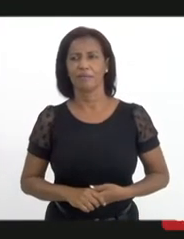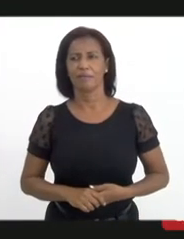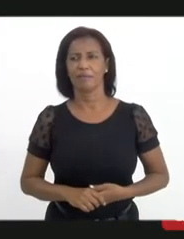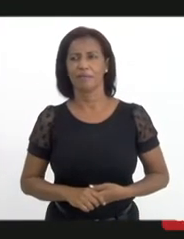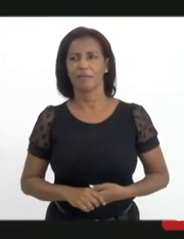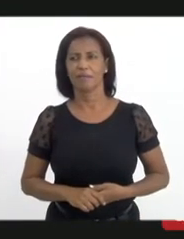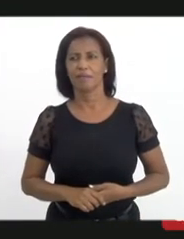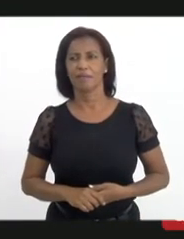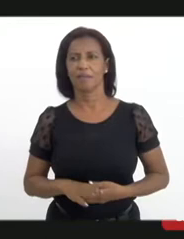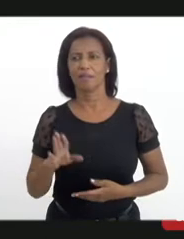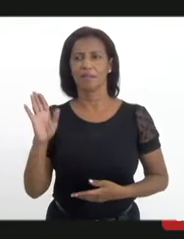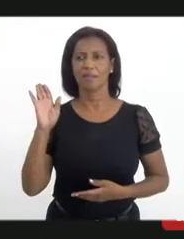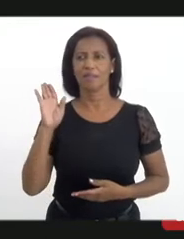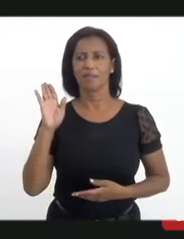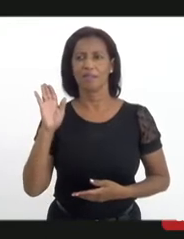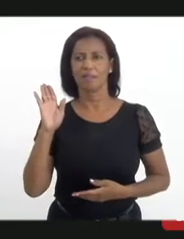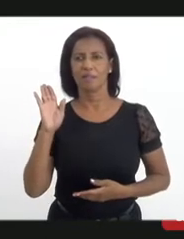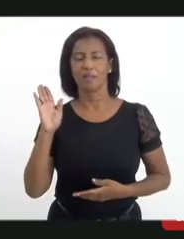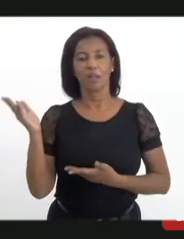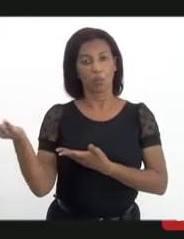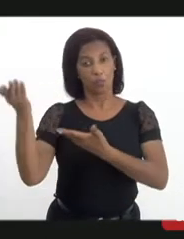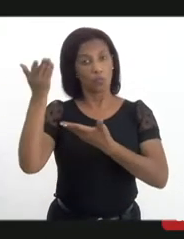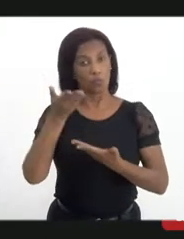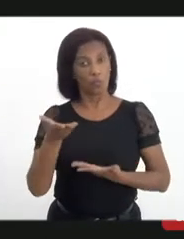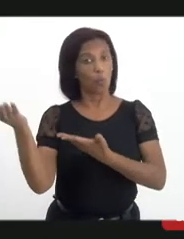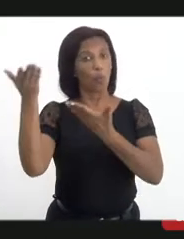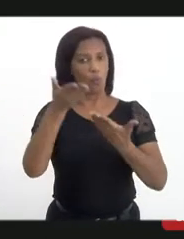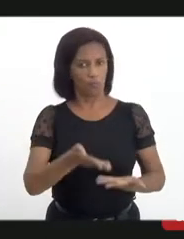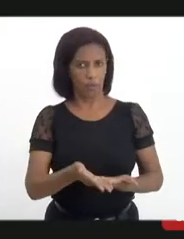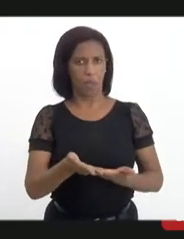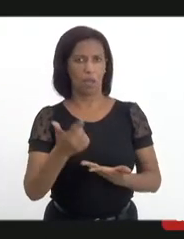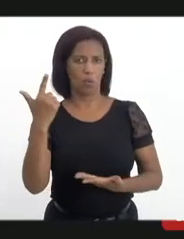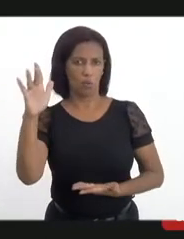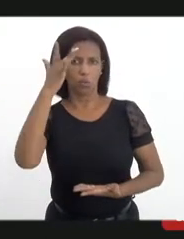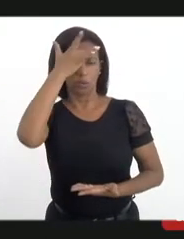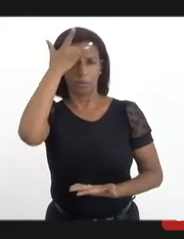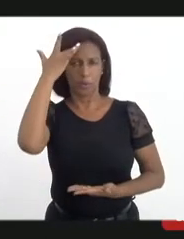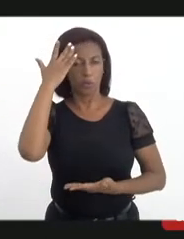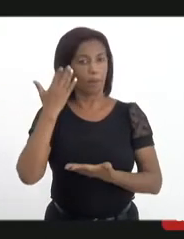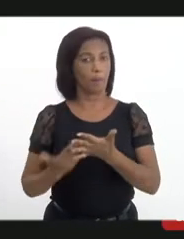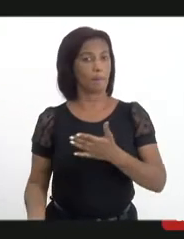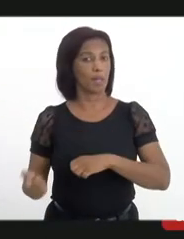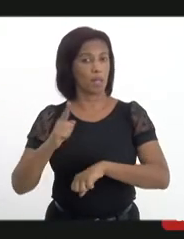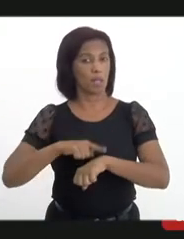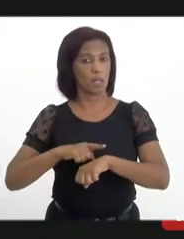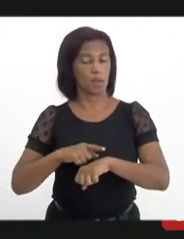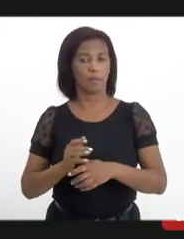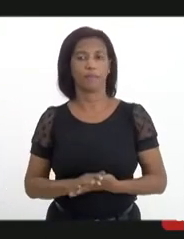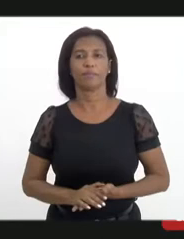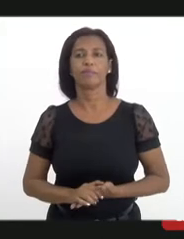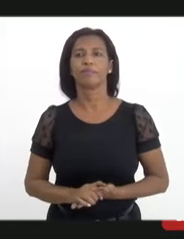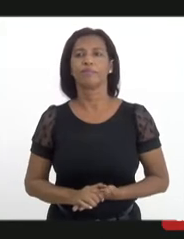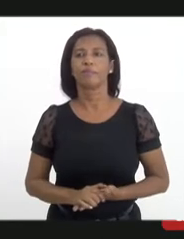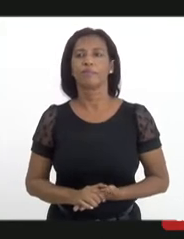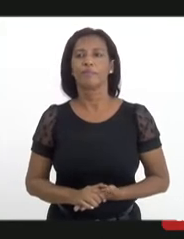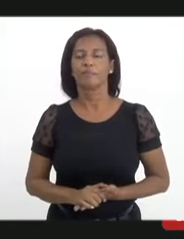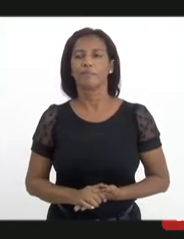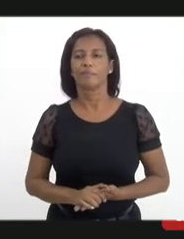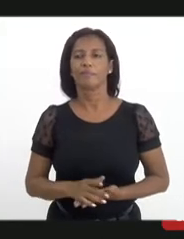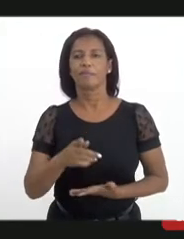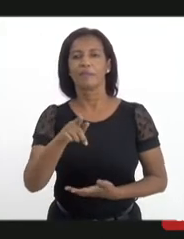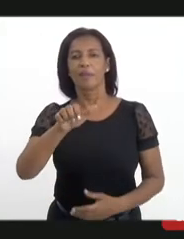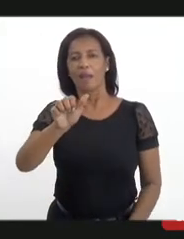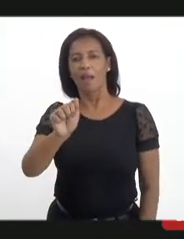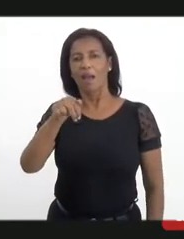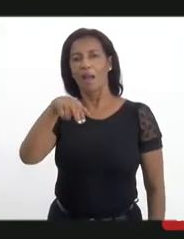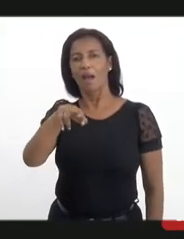Levantou a mãozinha aqui. Vou passar para o próximo convidado para a gente não perder o tempo. Quero passar aqui a palavra para a senhora